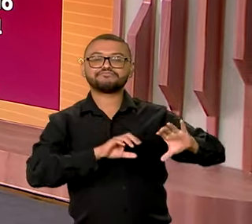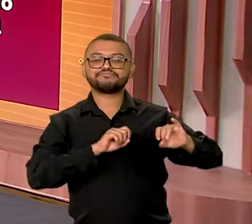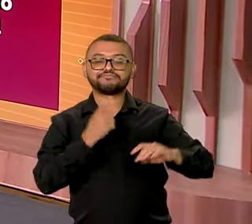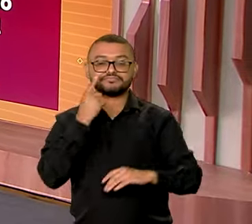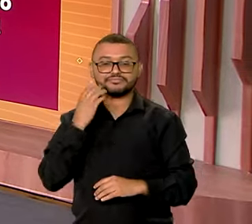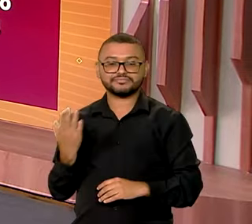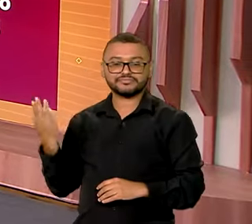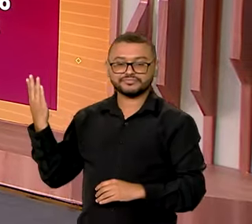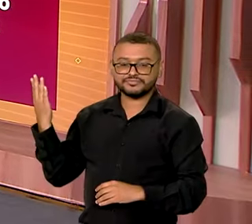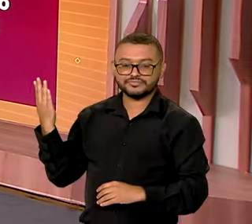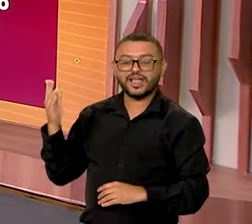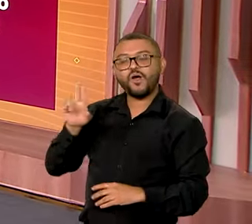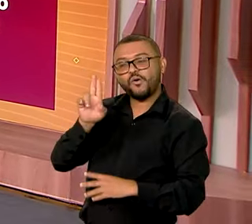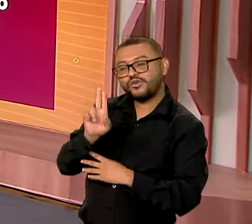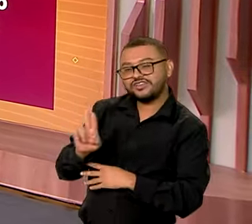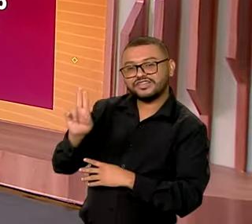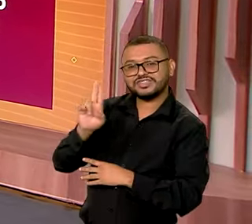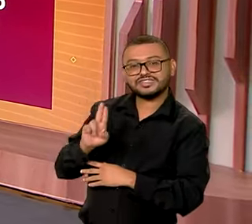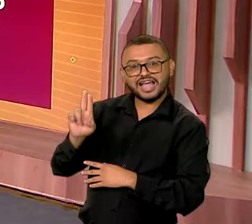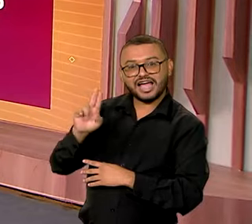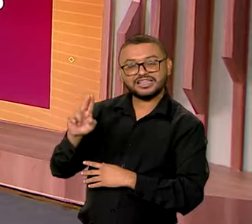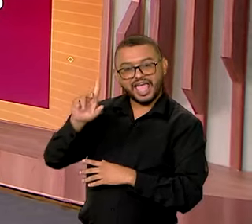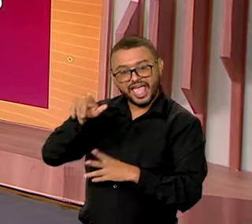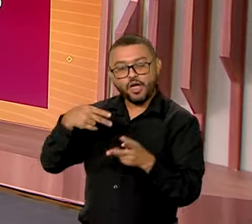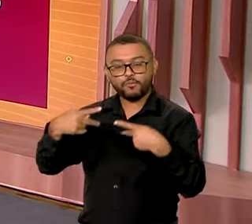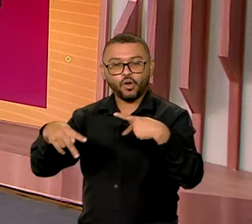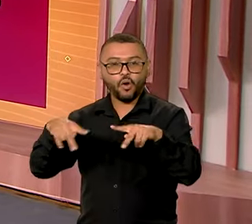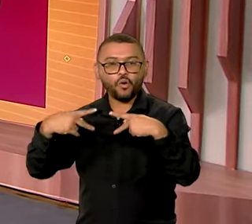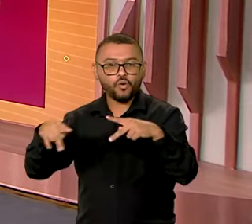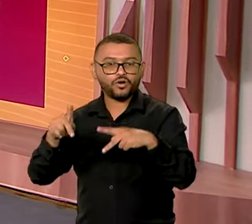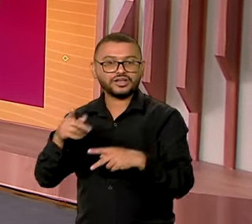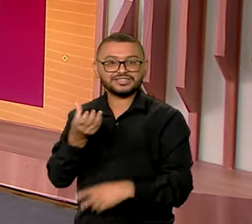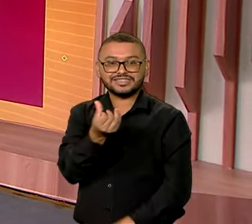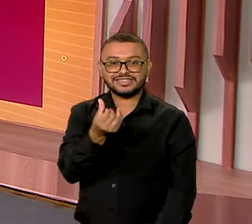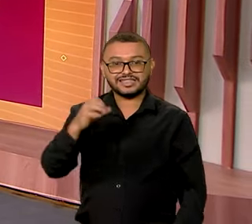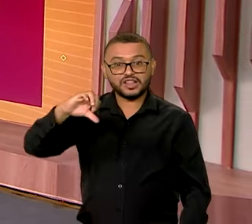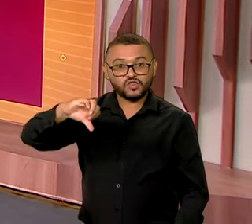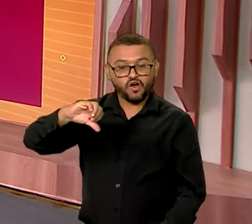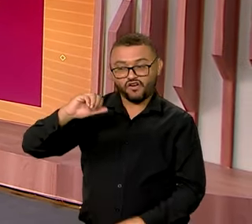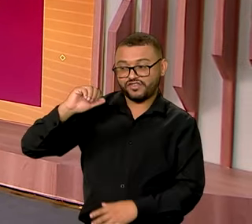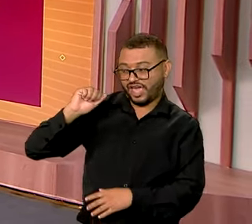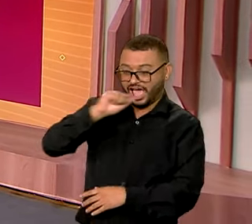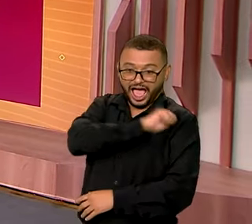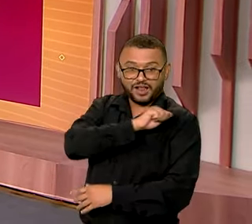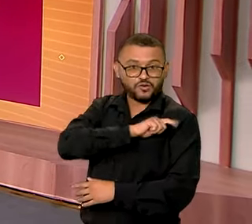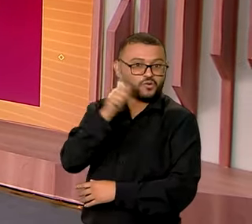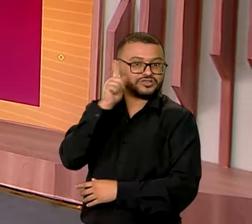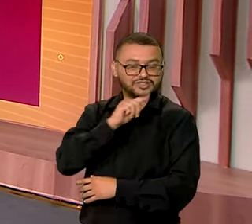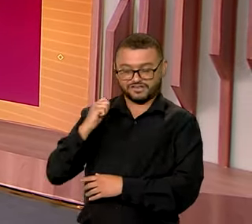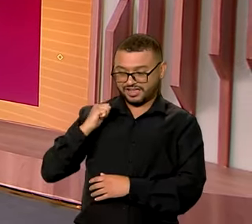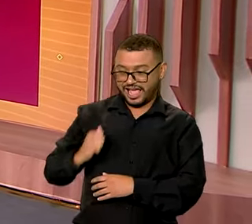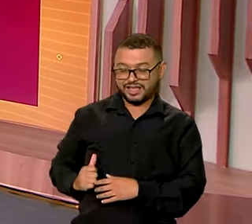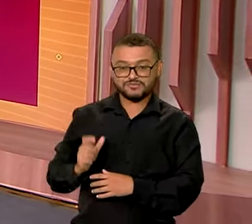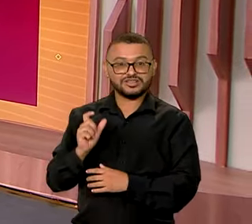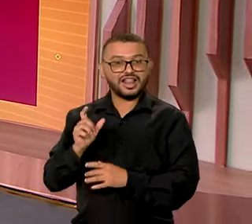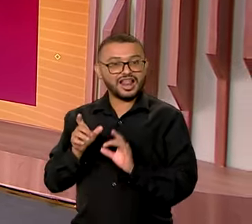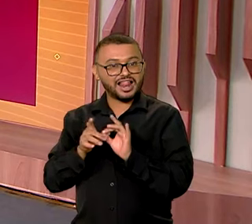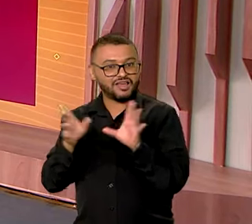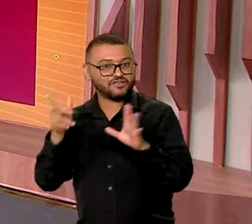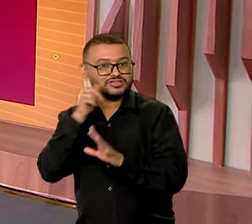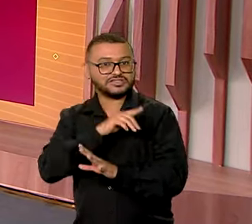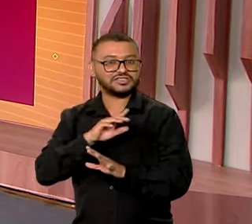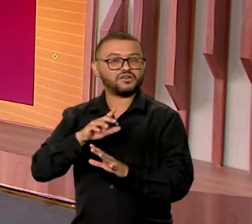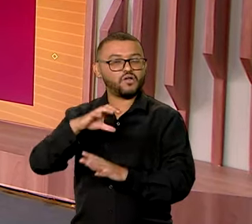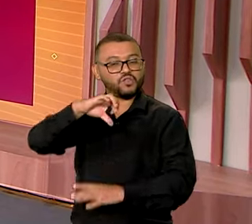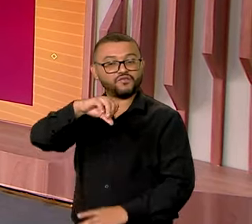O programa Universidade para Todos, o Prouni, teve 69 estudantes com bolsas no ano de 2023, sendo mais de